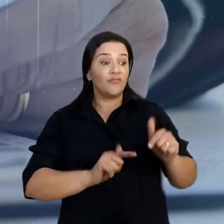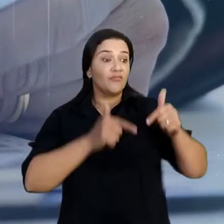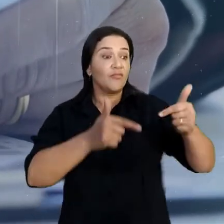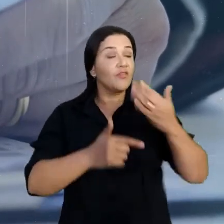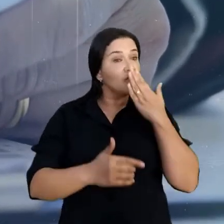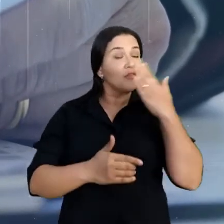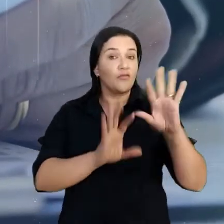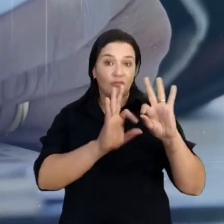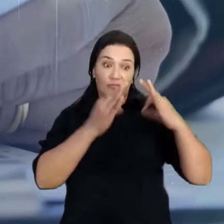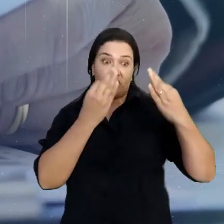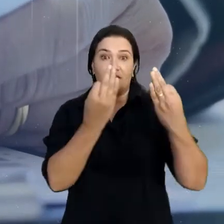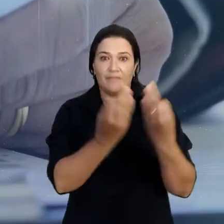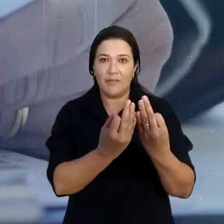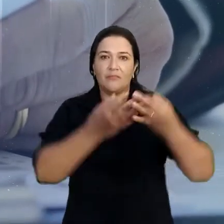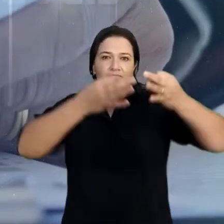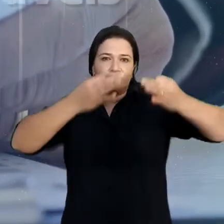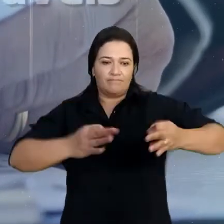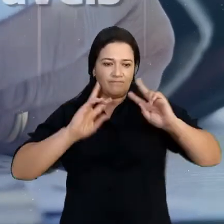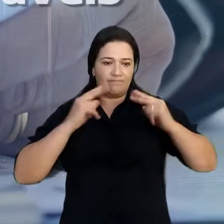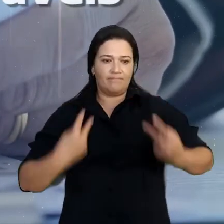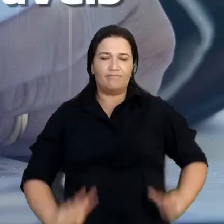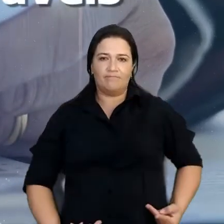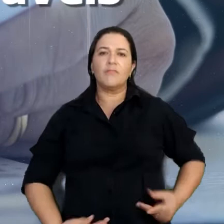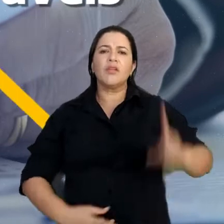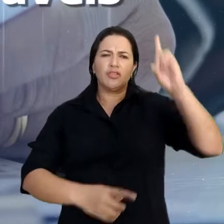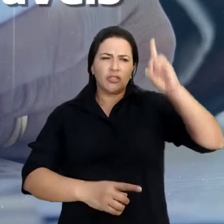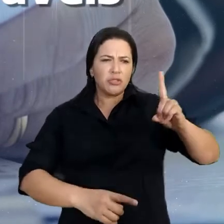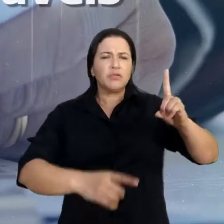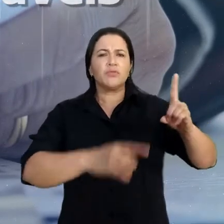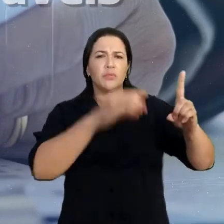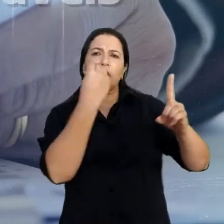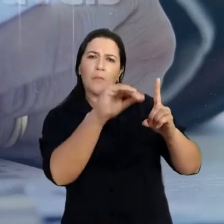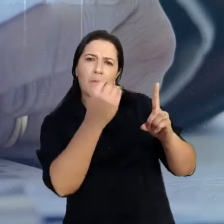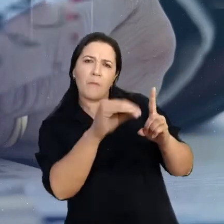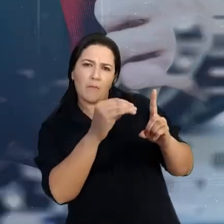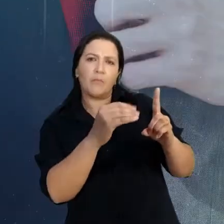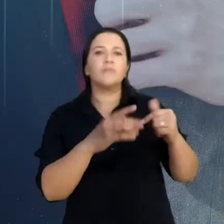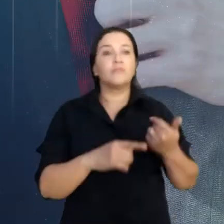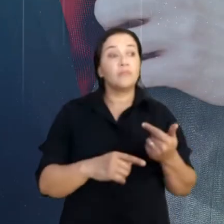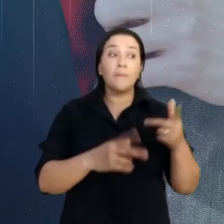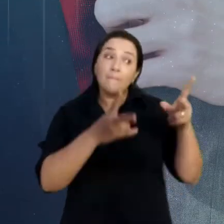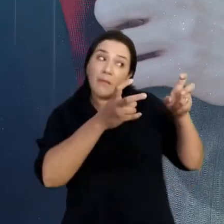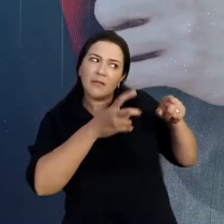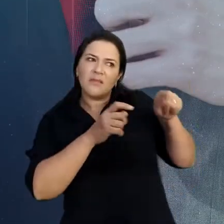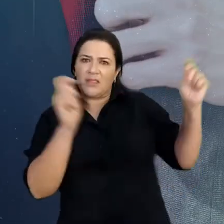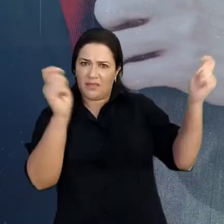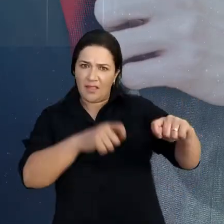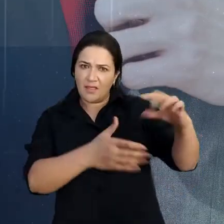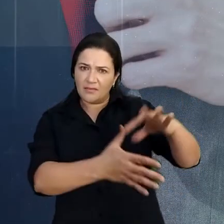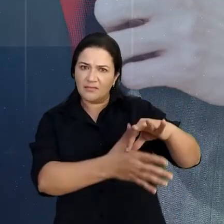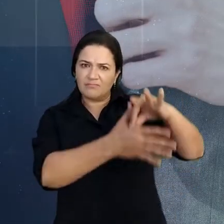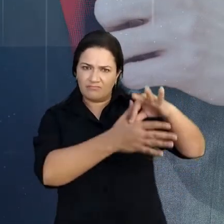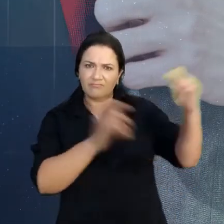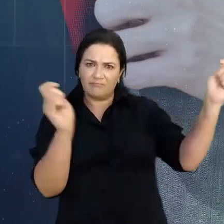da família, da dignidade humana, dos direitos dos mais vulneráveis. Verifique se ele tem competência para o cargo,